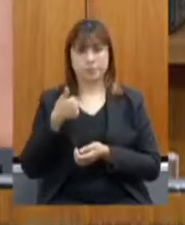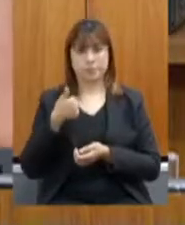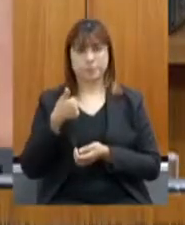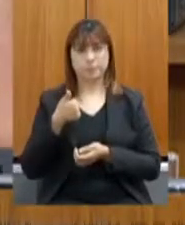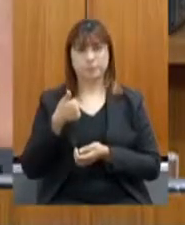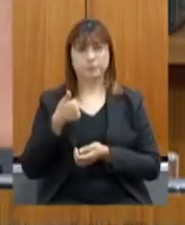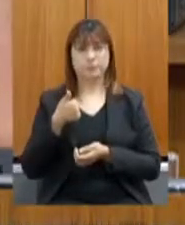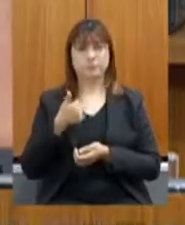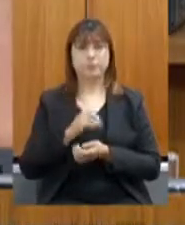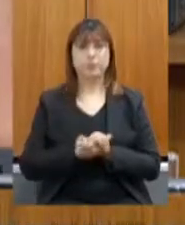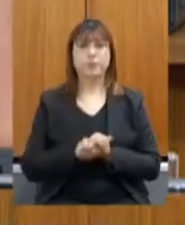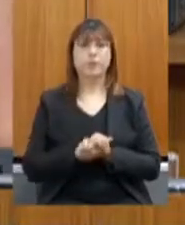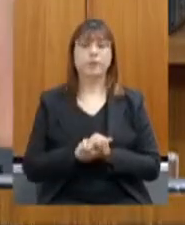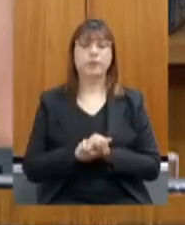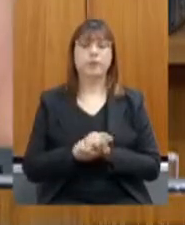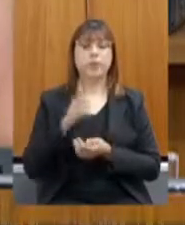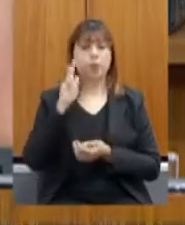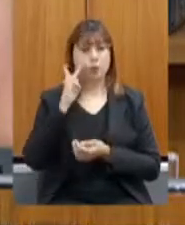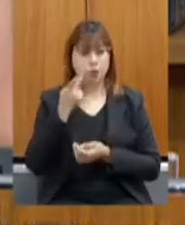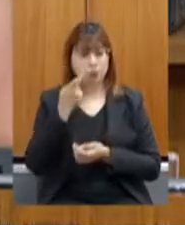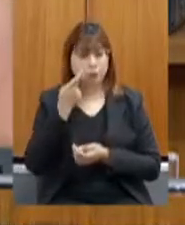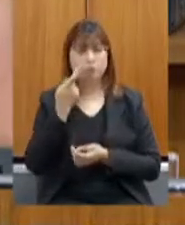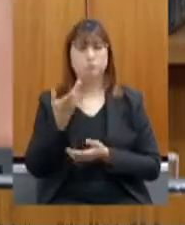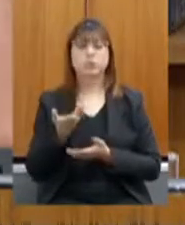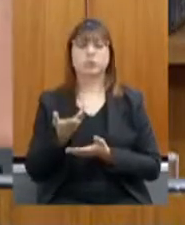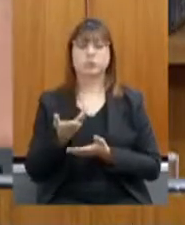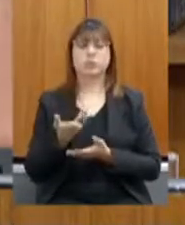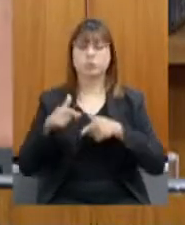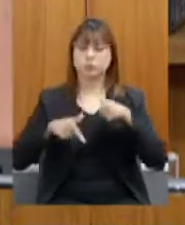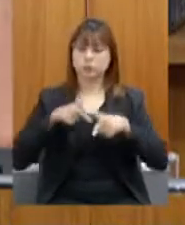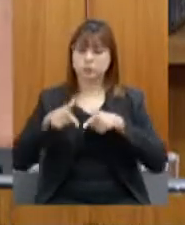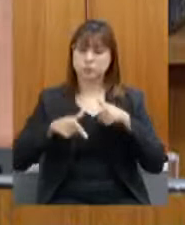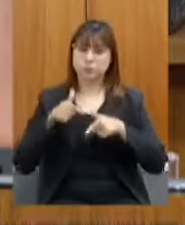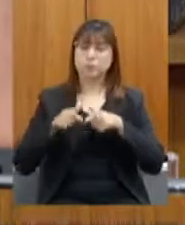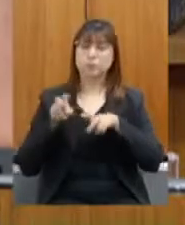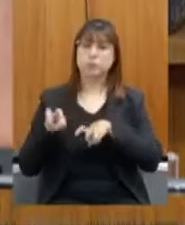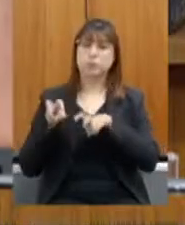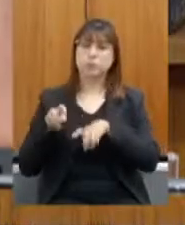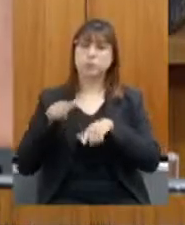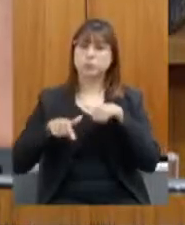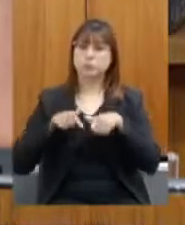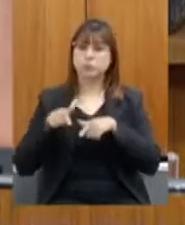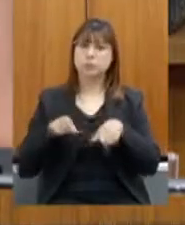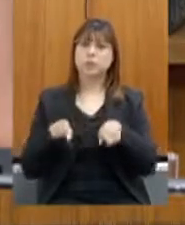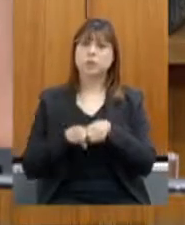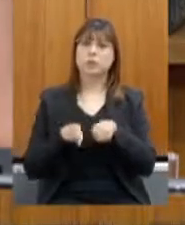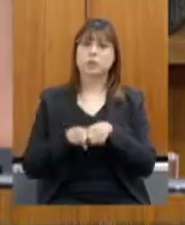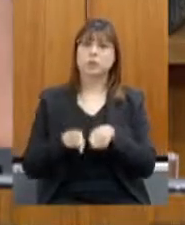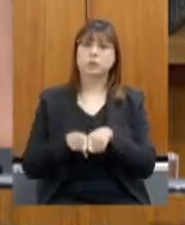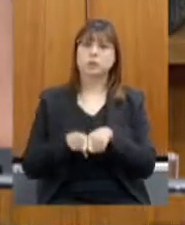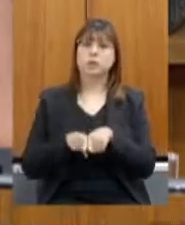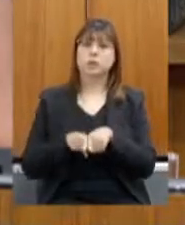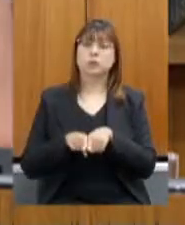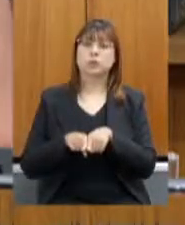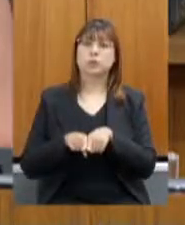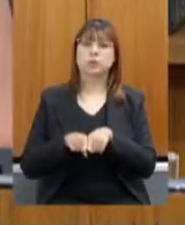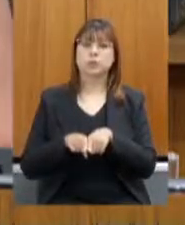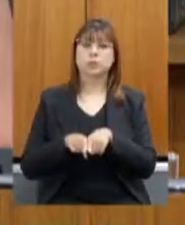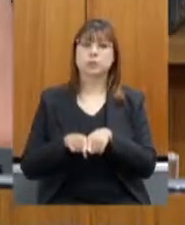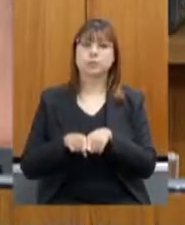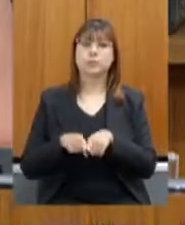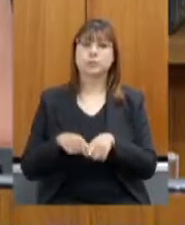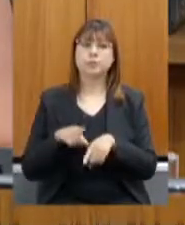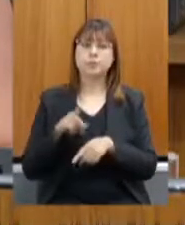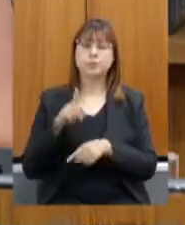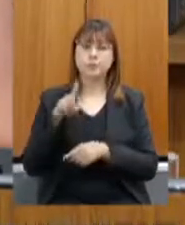colocar todo o nosso reconhecimento em relação ao trabalho dos nossos produtores rurais, do agronegócio mineiro, da produção agropecuária,